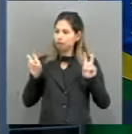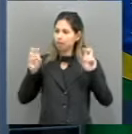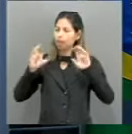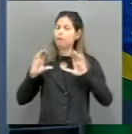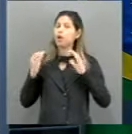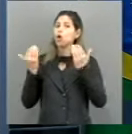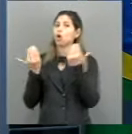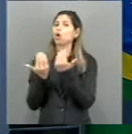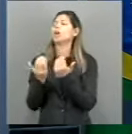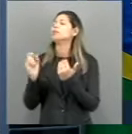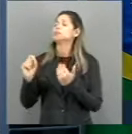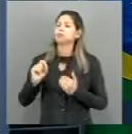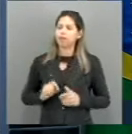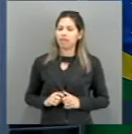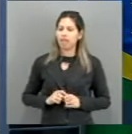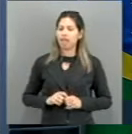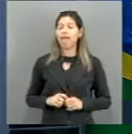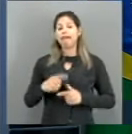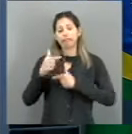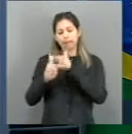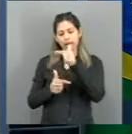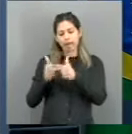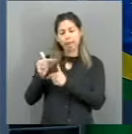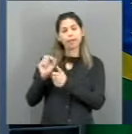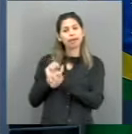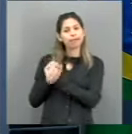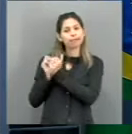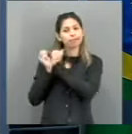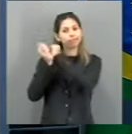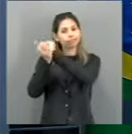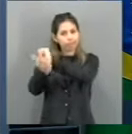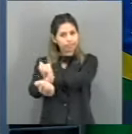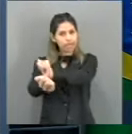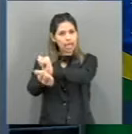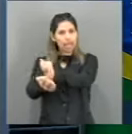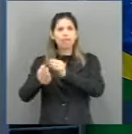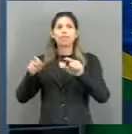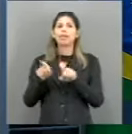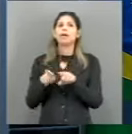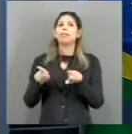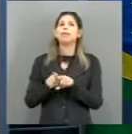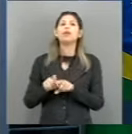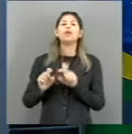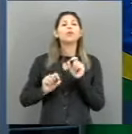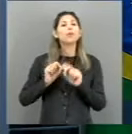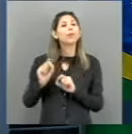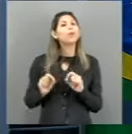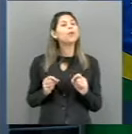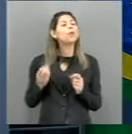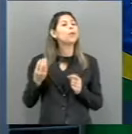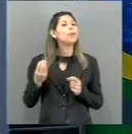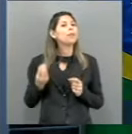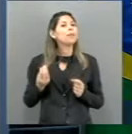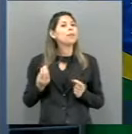a terceirização da atividade fim, a precarização do trabalho, bem como